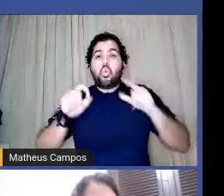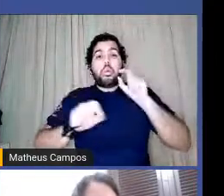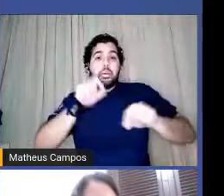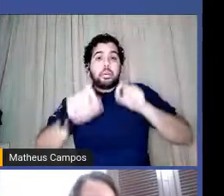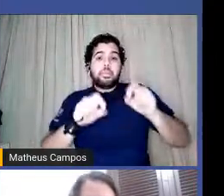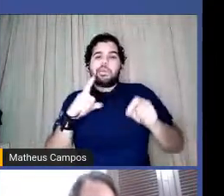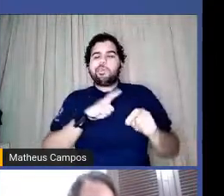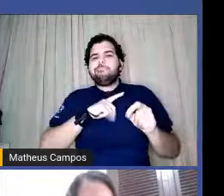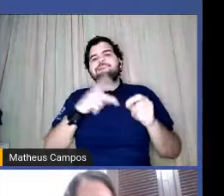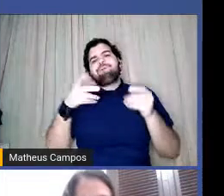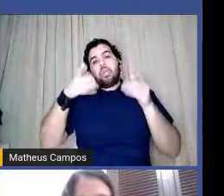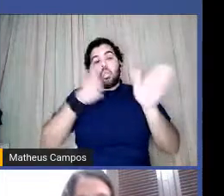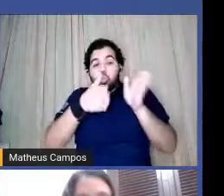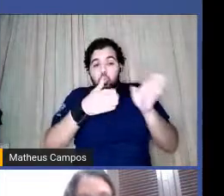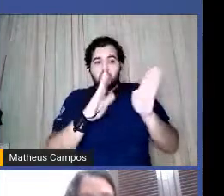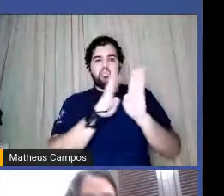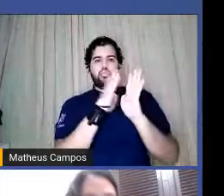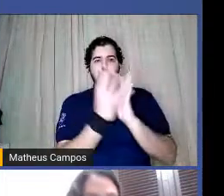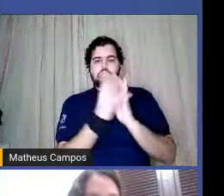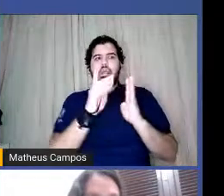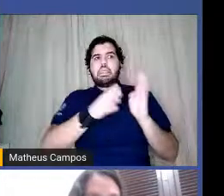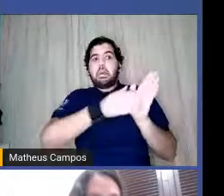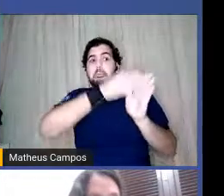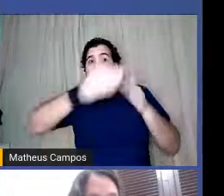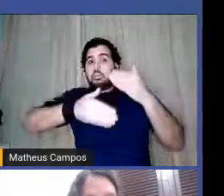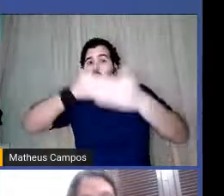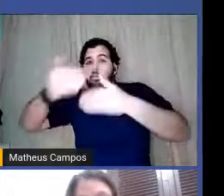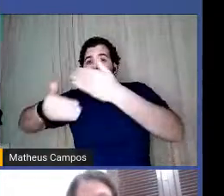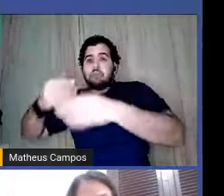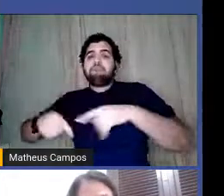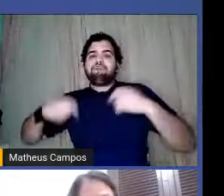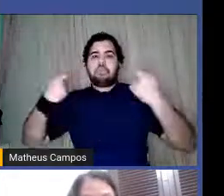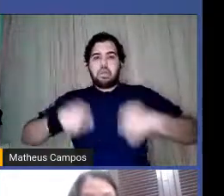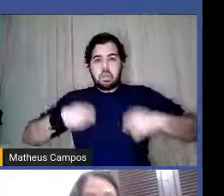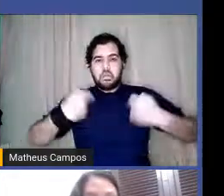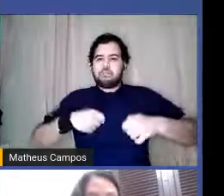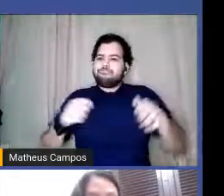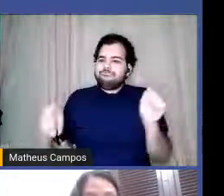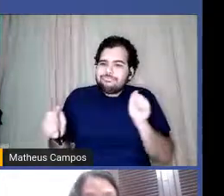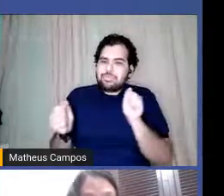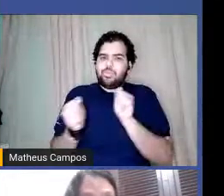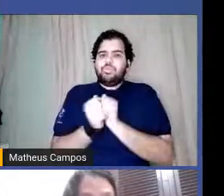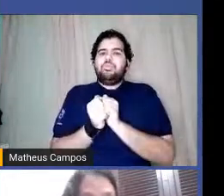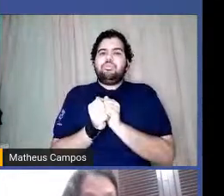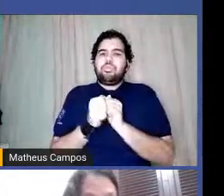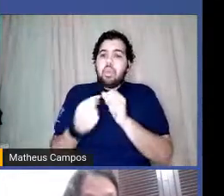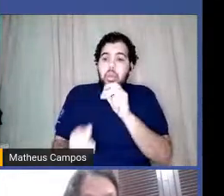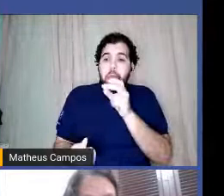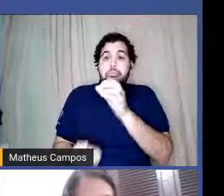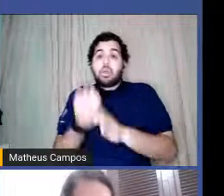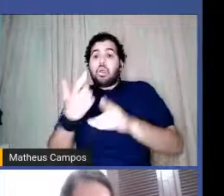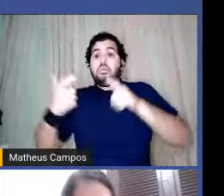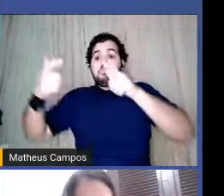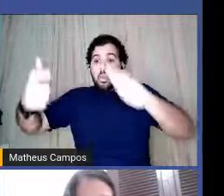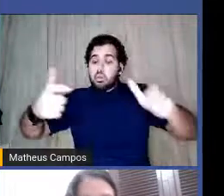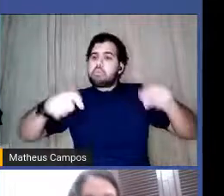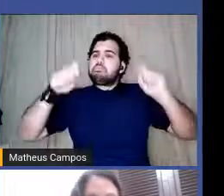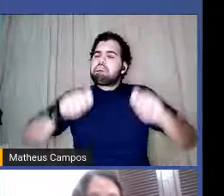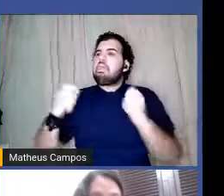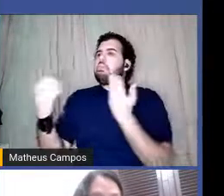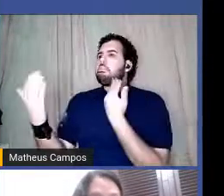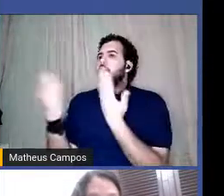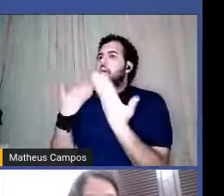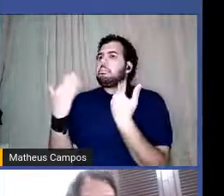da pandemia, mas com o tempo a gente foi sentindo a necessidade de estar juntas, de criar espaços que a gente pudesse conversar,